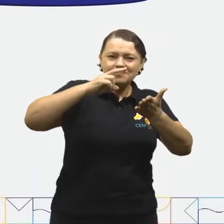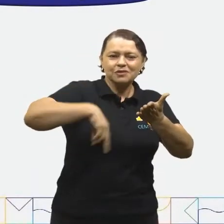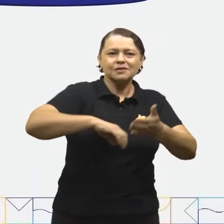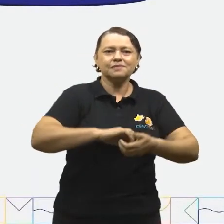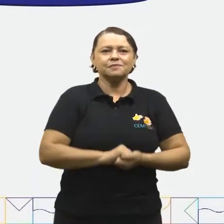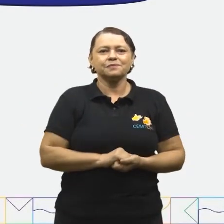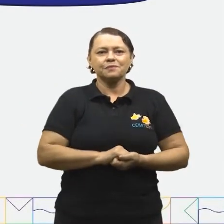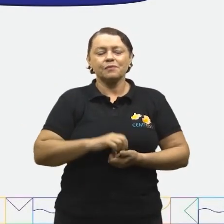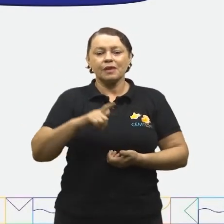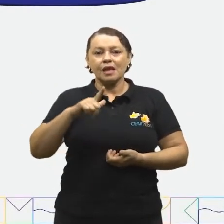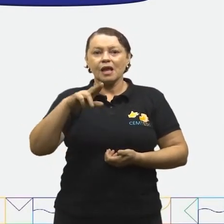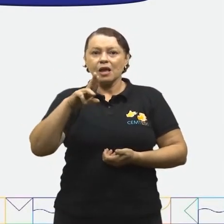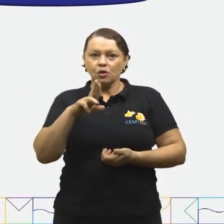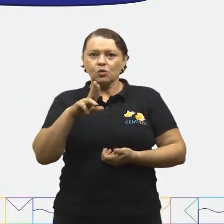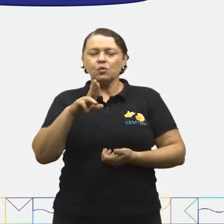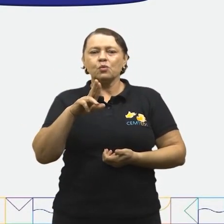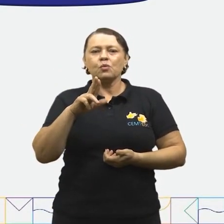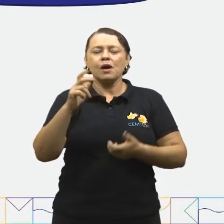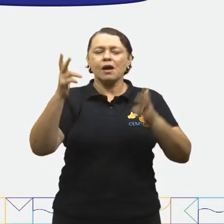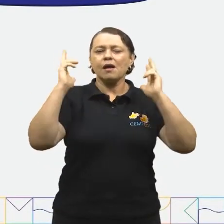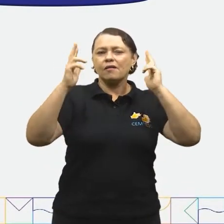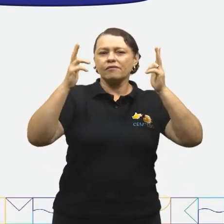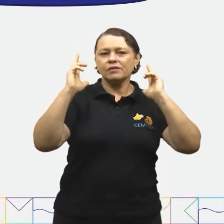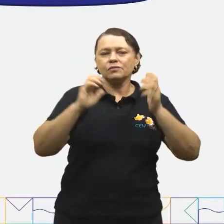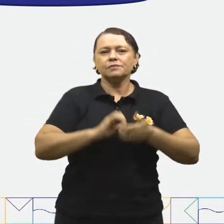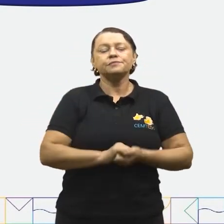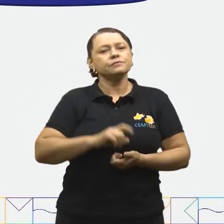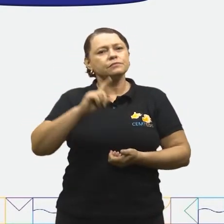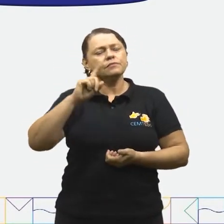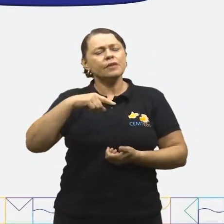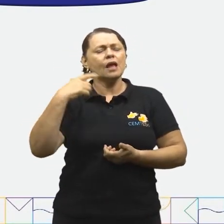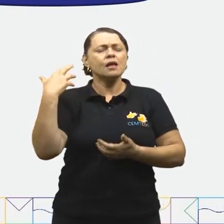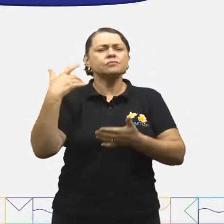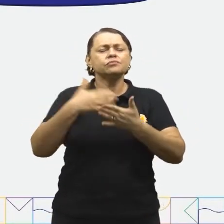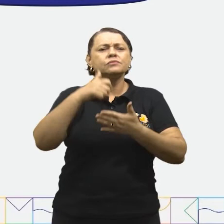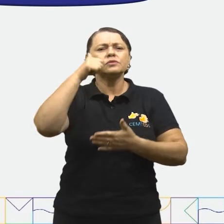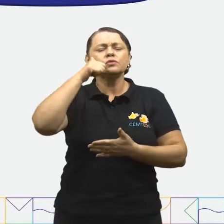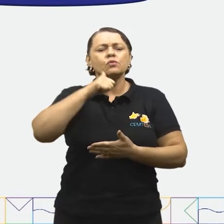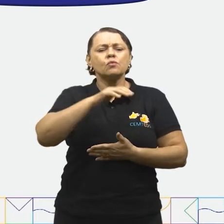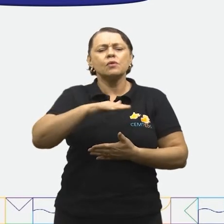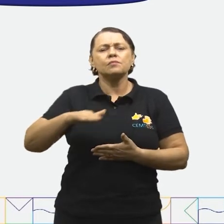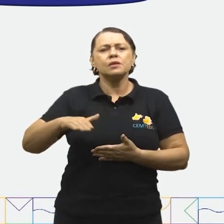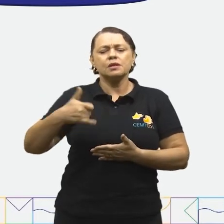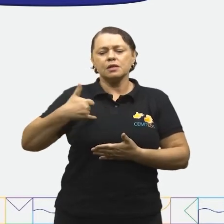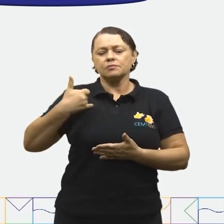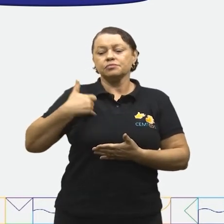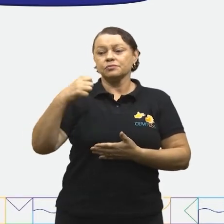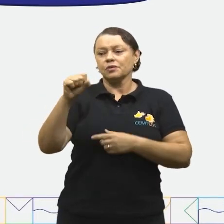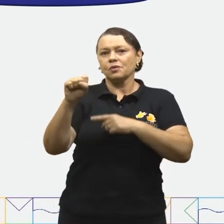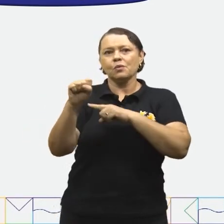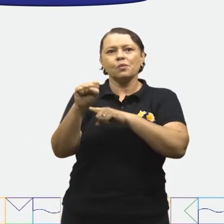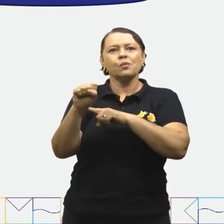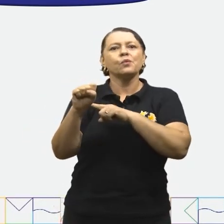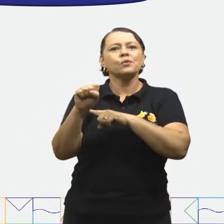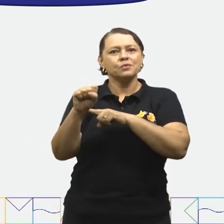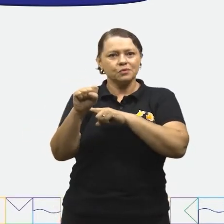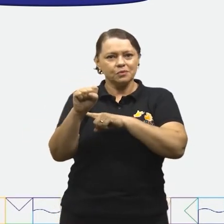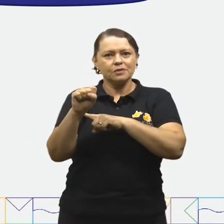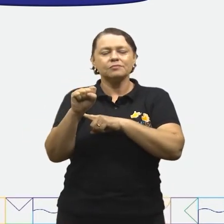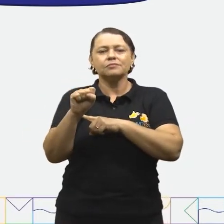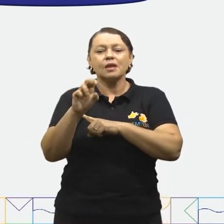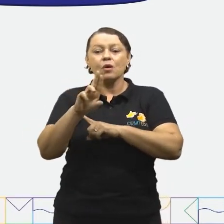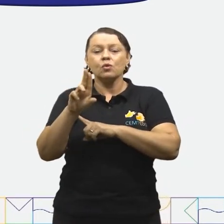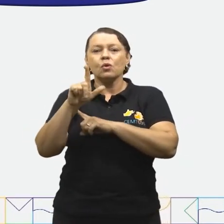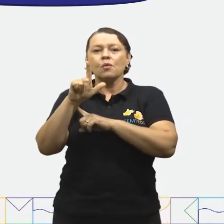Aventureira, por Arícia Gisele. Era uma vez uma menina de apenas oito anos de idade. Seu